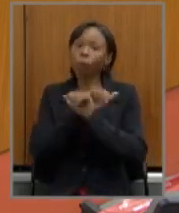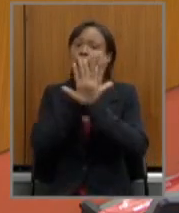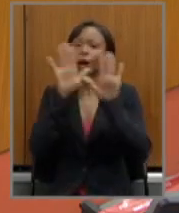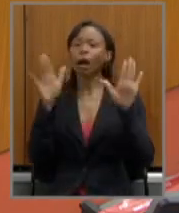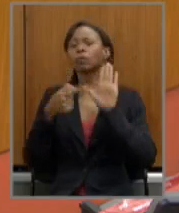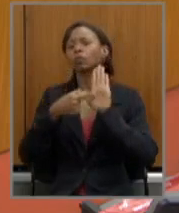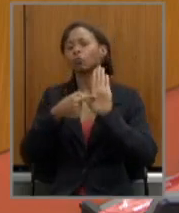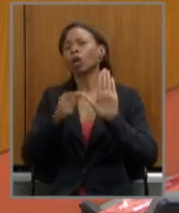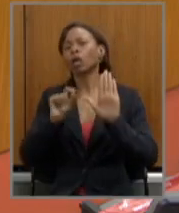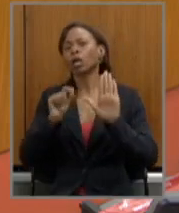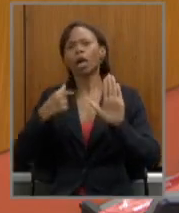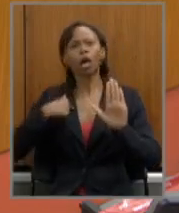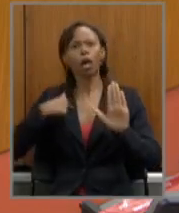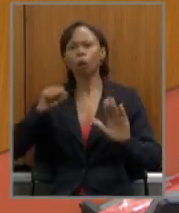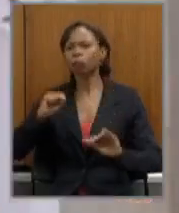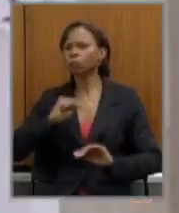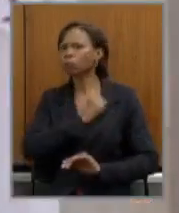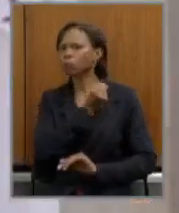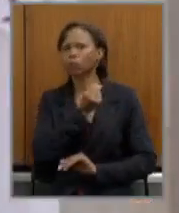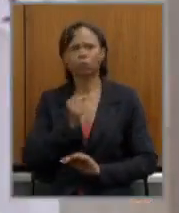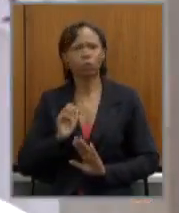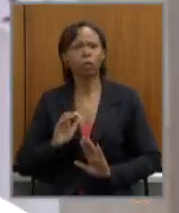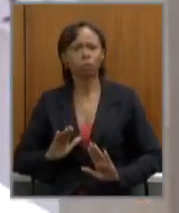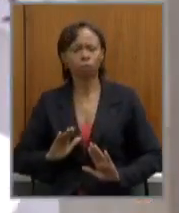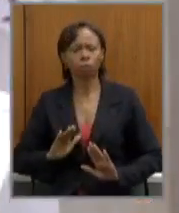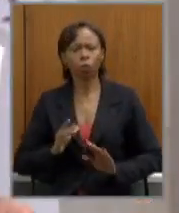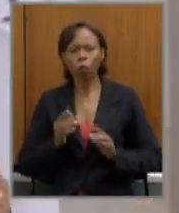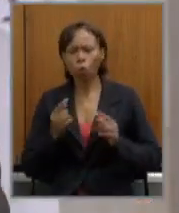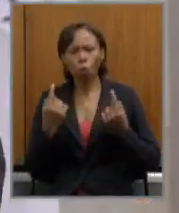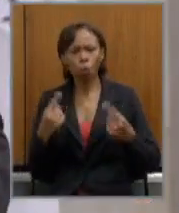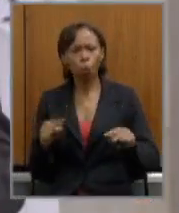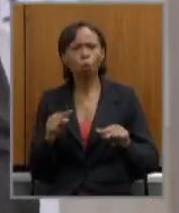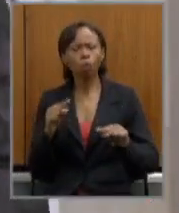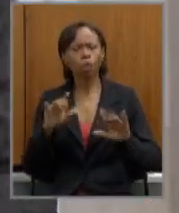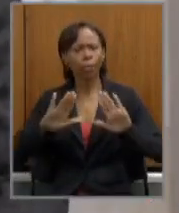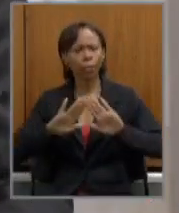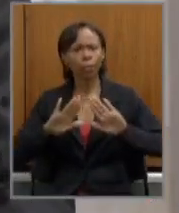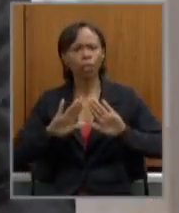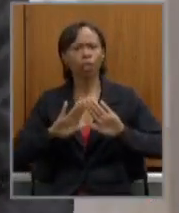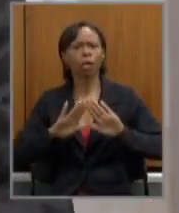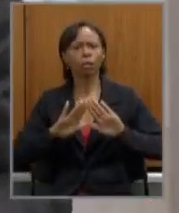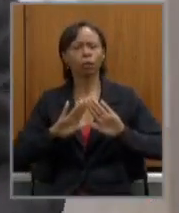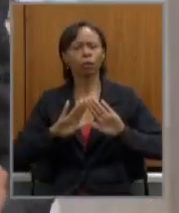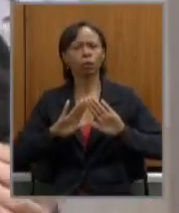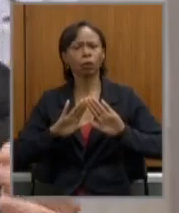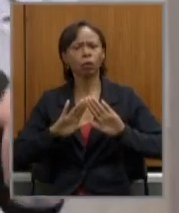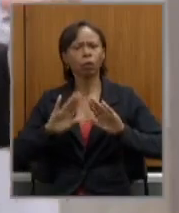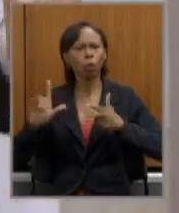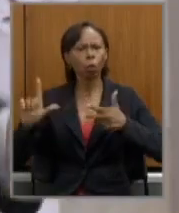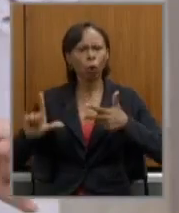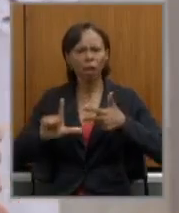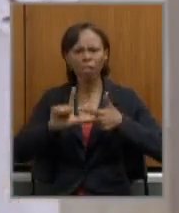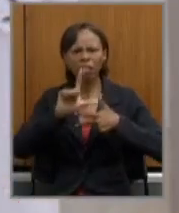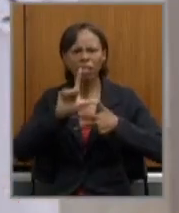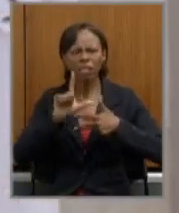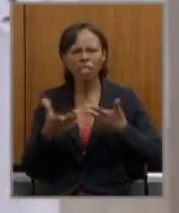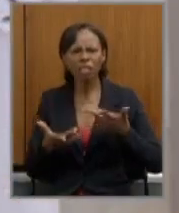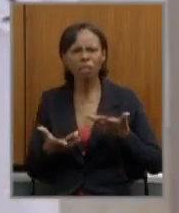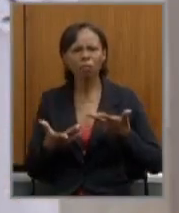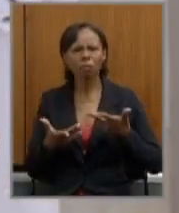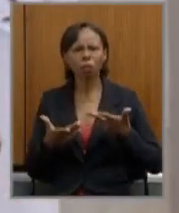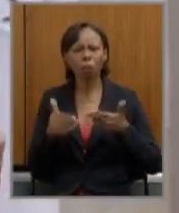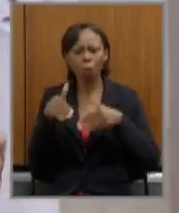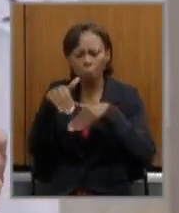a minha indignação com essa casa com o poder que se ajoelhou diante do poder